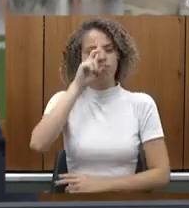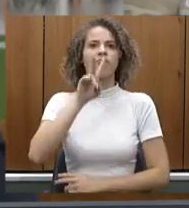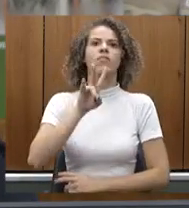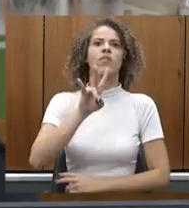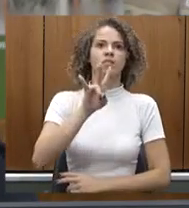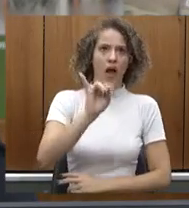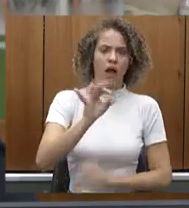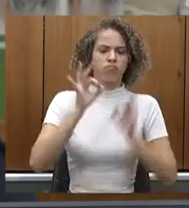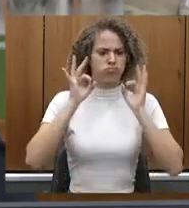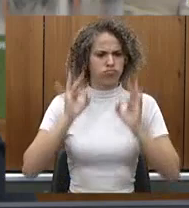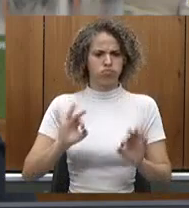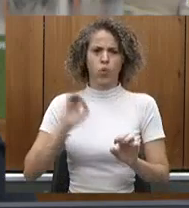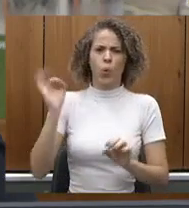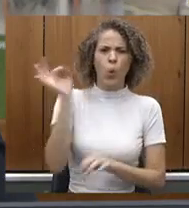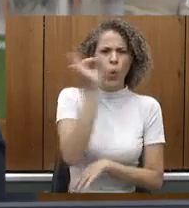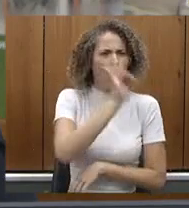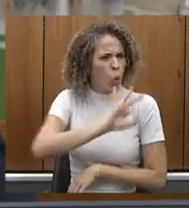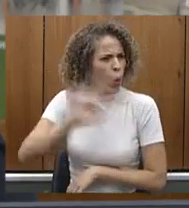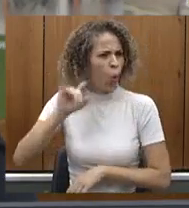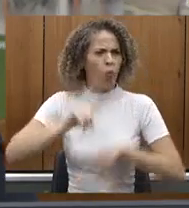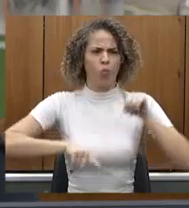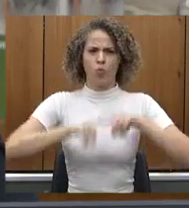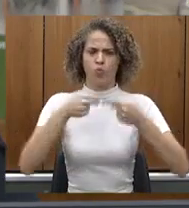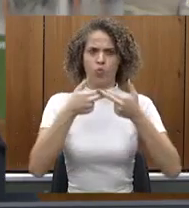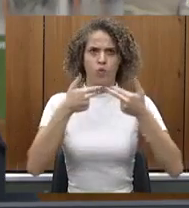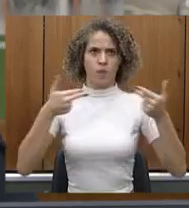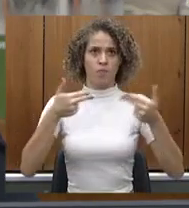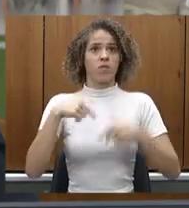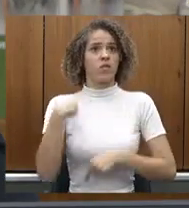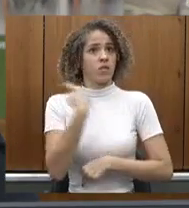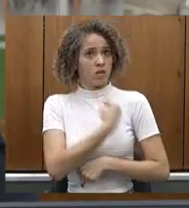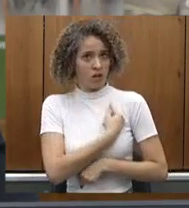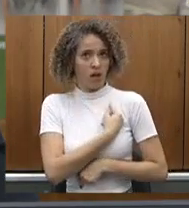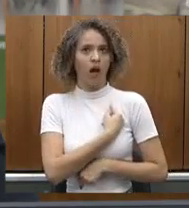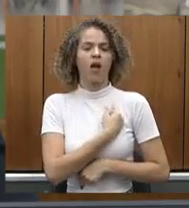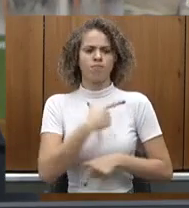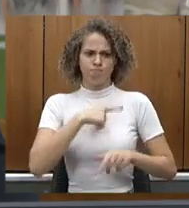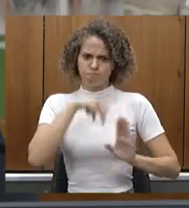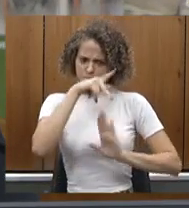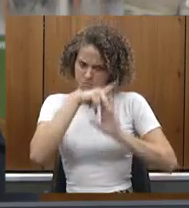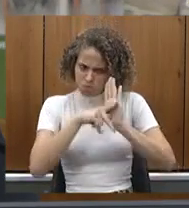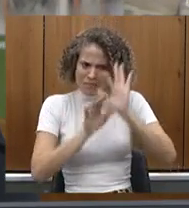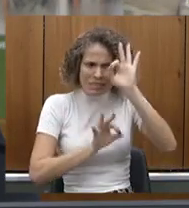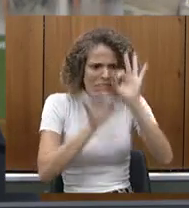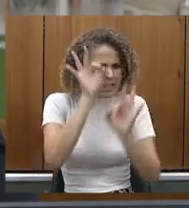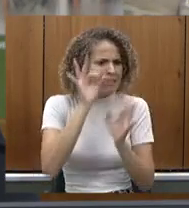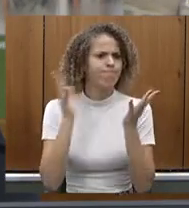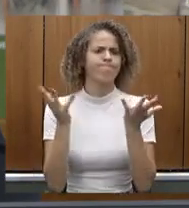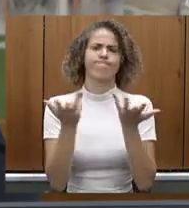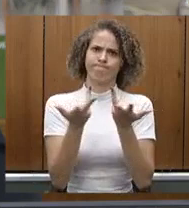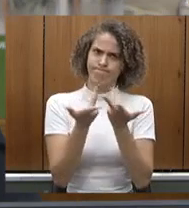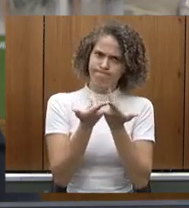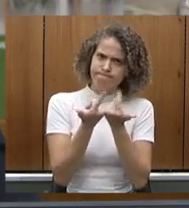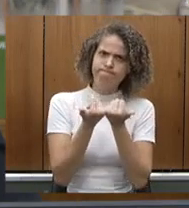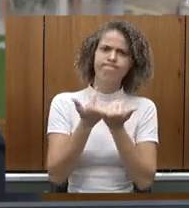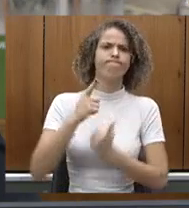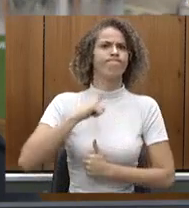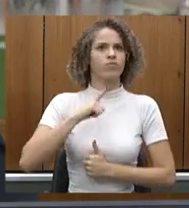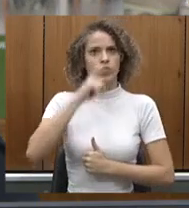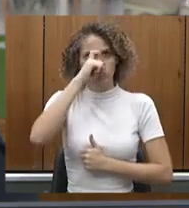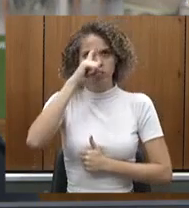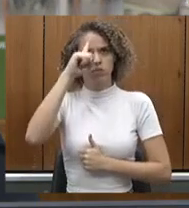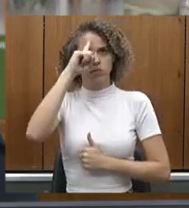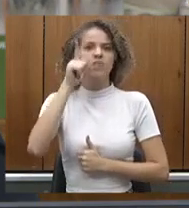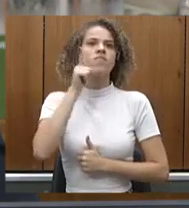e equipados ao mesmo tempo. Então, a gente tem que fazer esse grande planejamento e esses hospitais irão